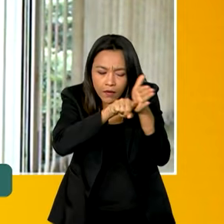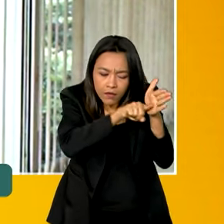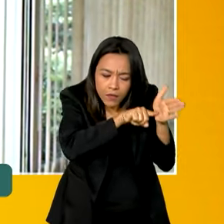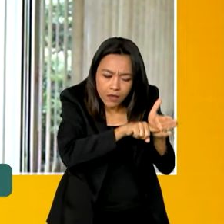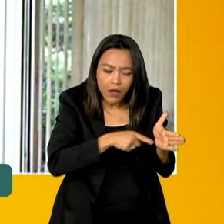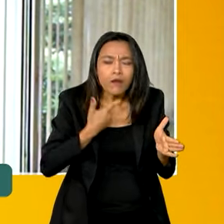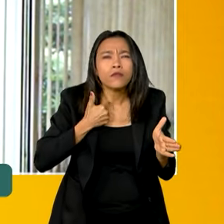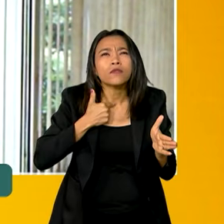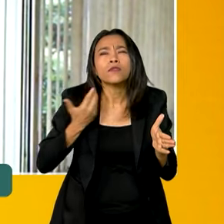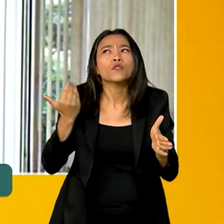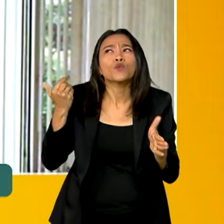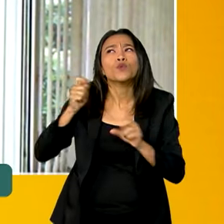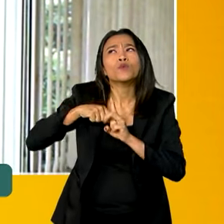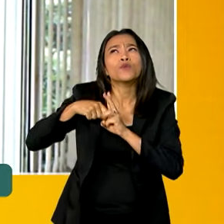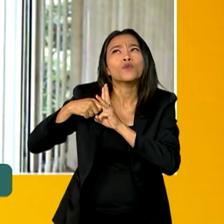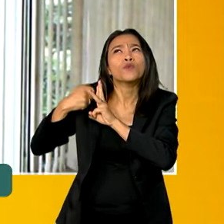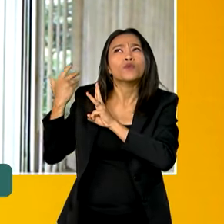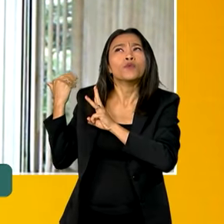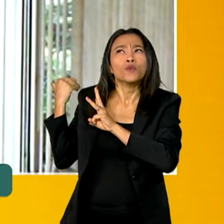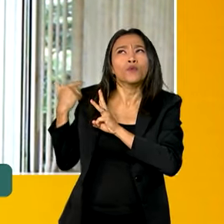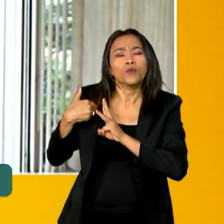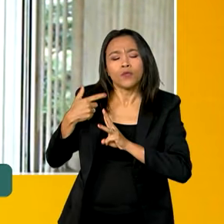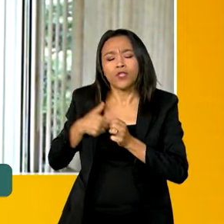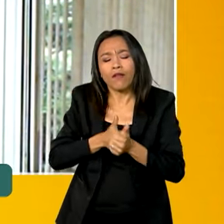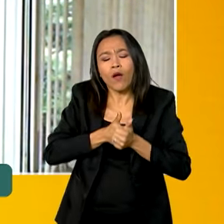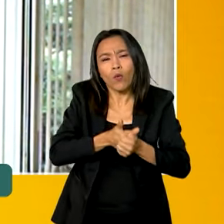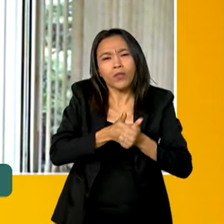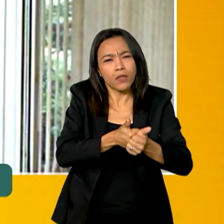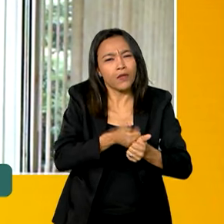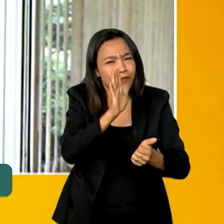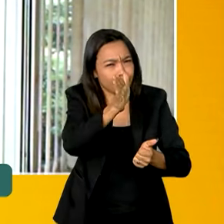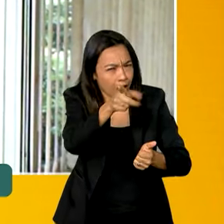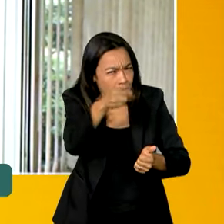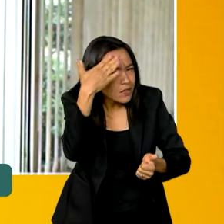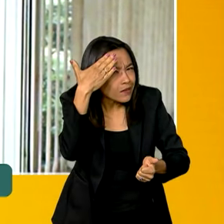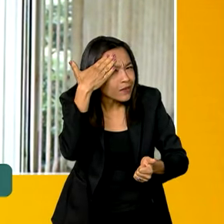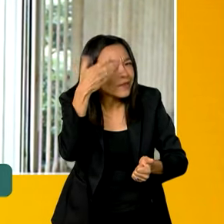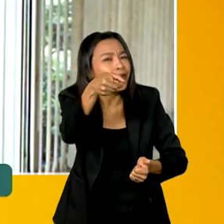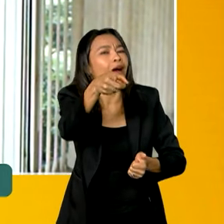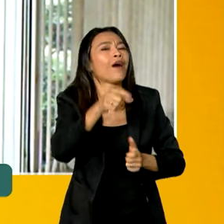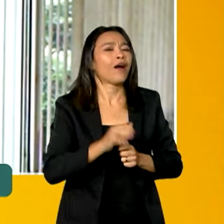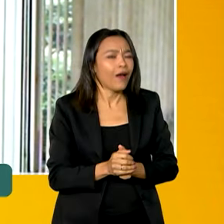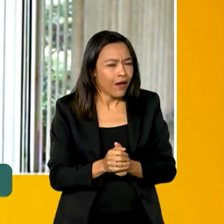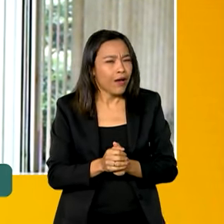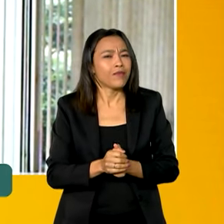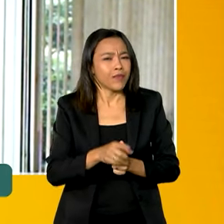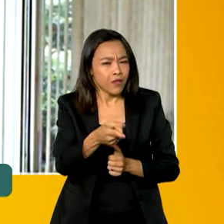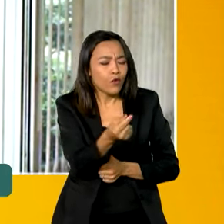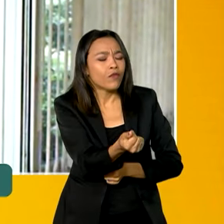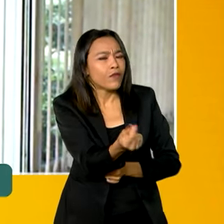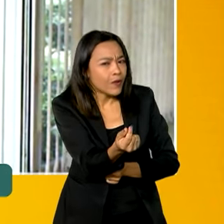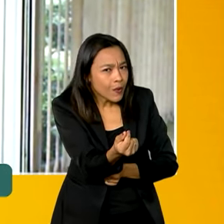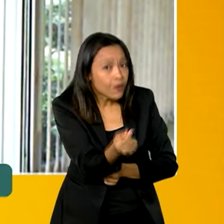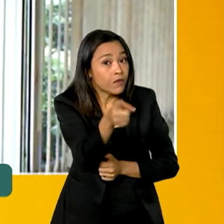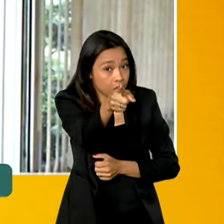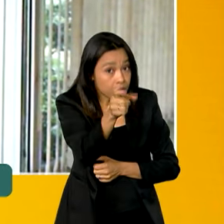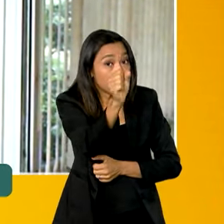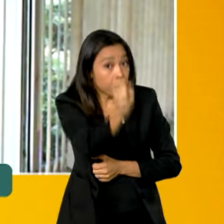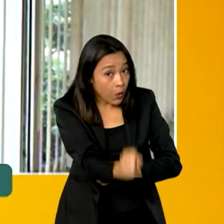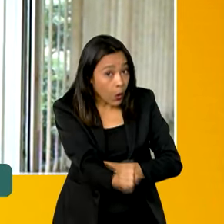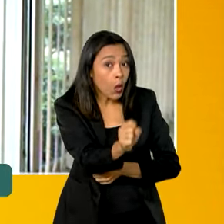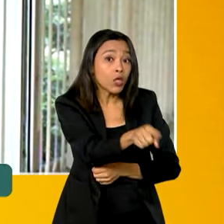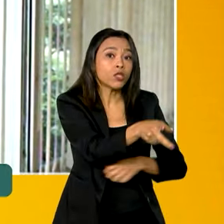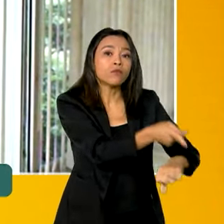já queria há bastante tempo, já vinha acompanhando e verificando a variação de preço, ele pode se